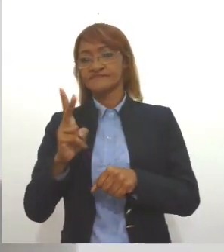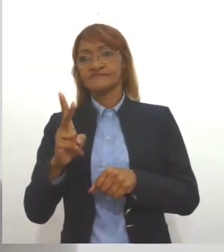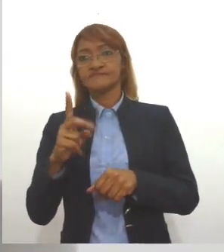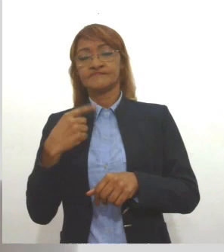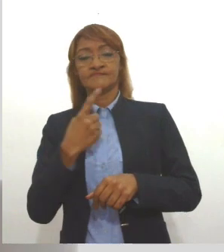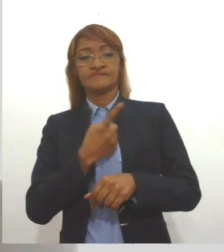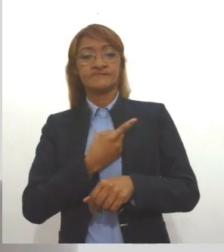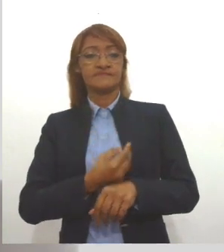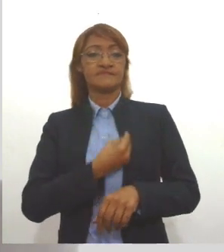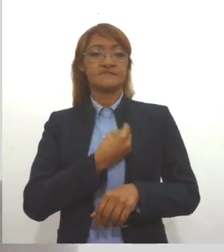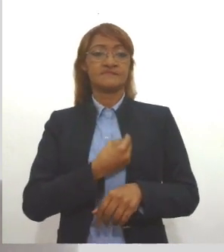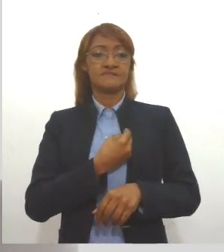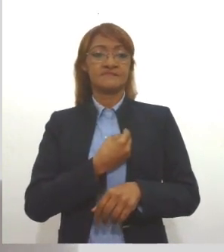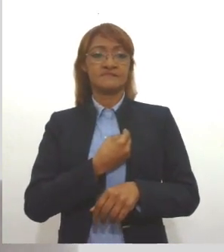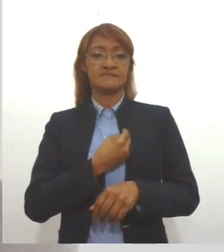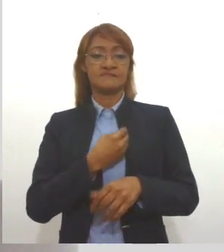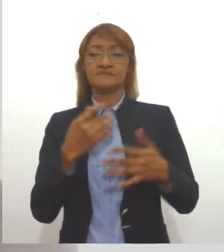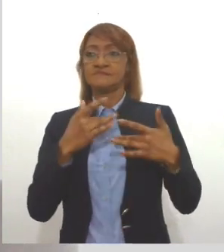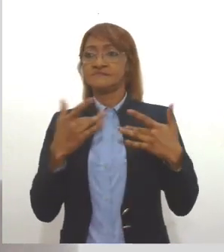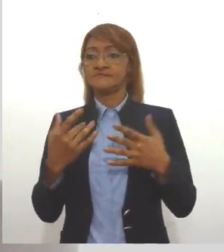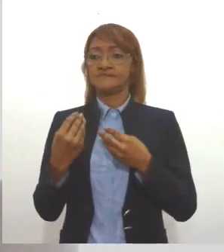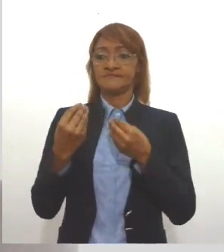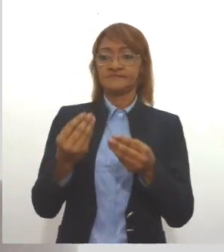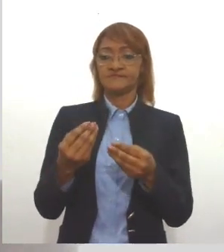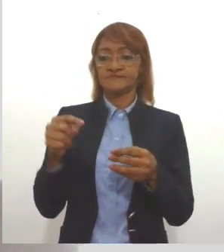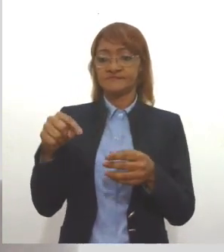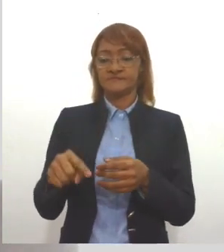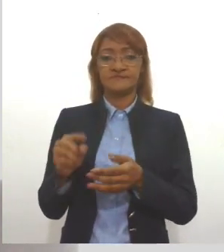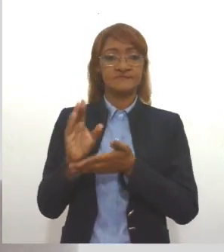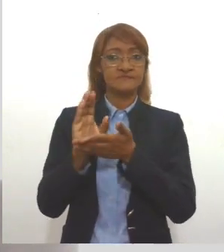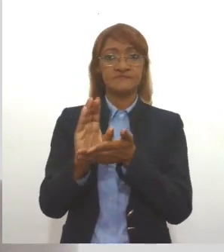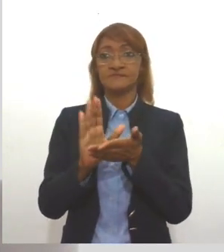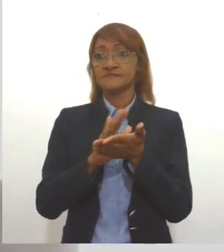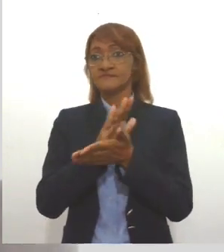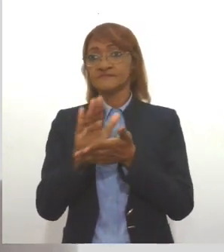Exclusivamente de doações, não temos nenhuma verba fixa, vivemos,